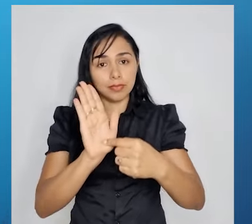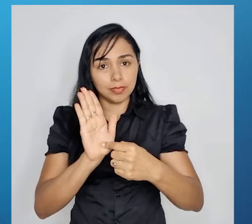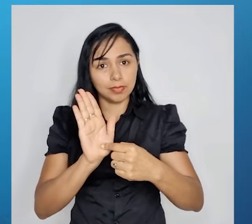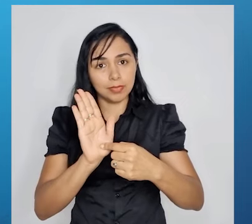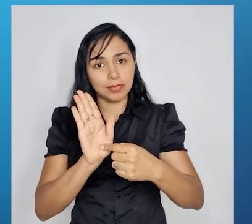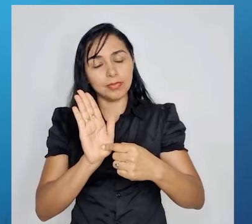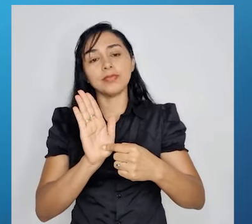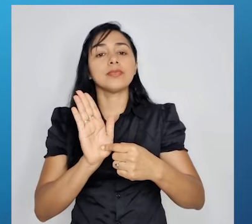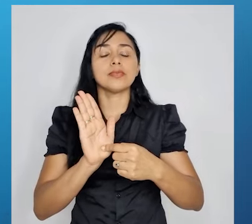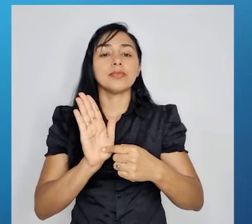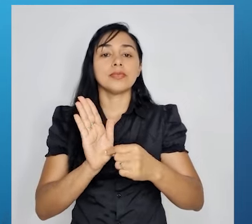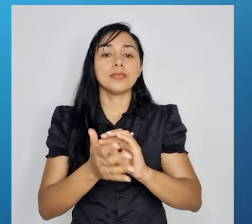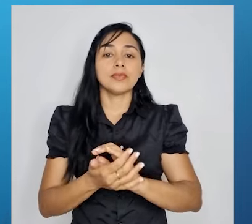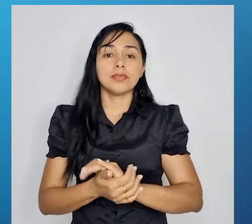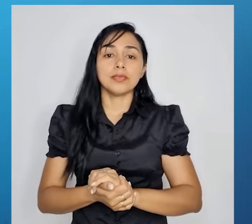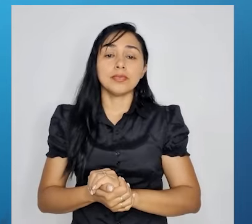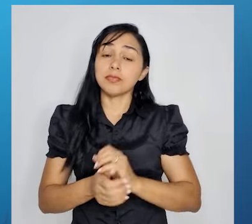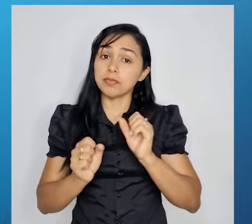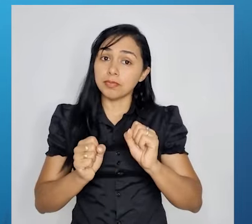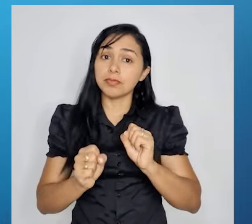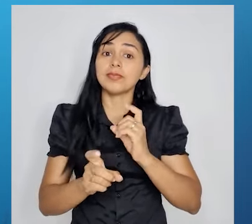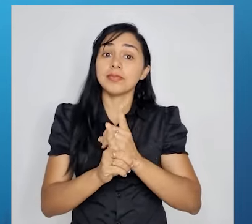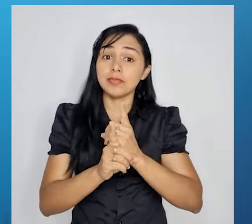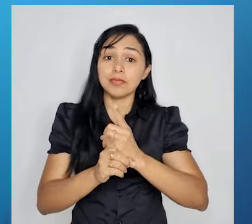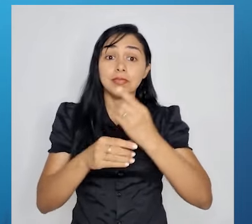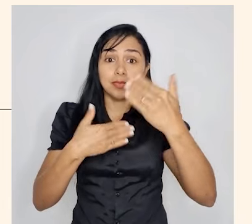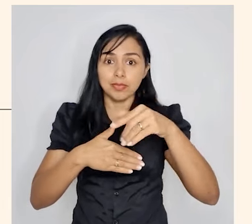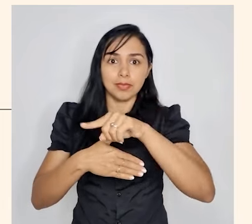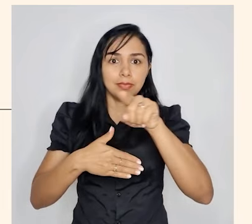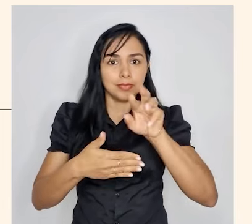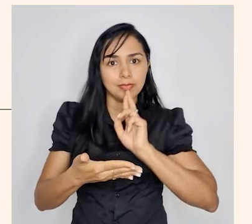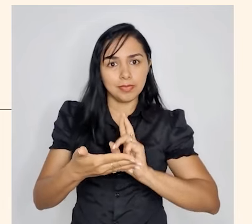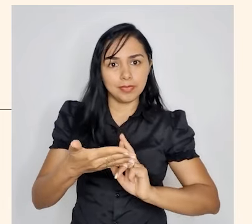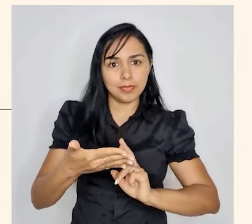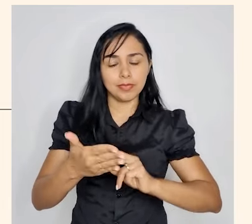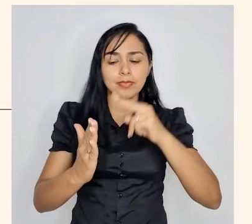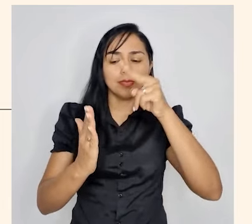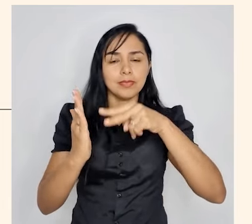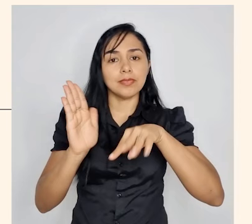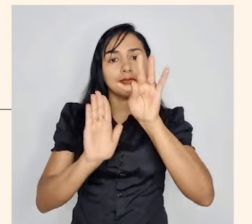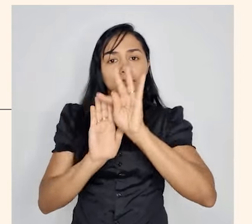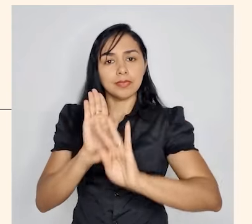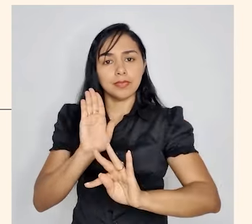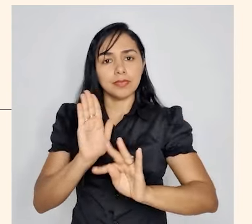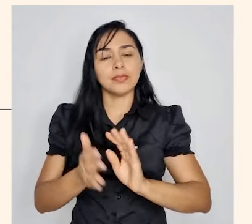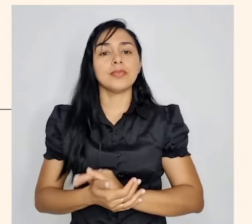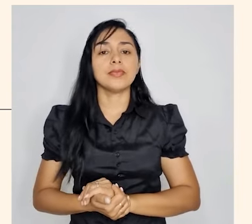esse conteúdo pode cair nas provas que você vai fazer. Leia o texto abaixo.